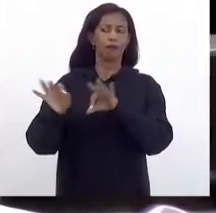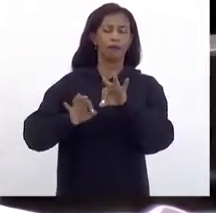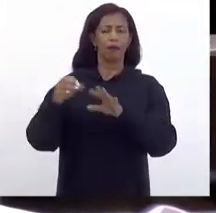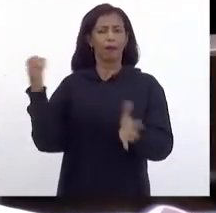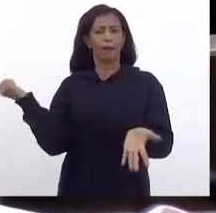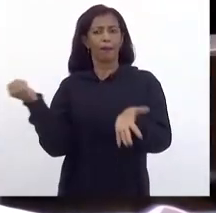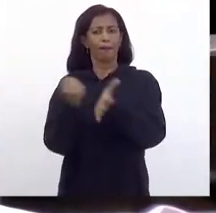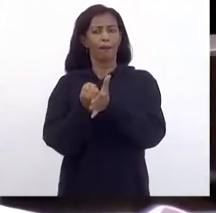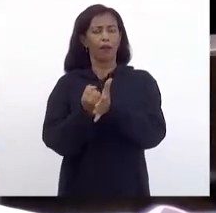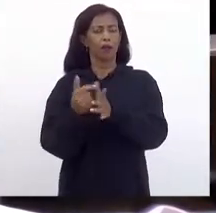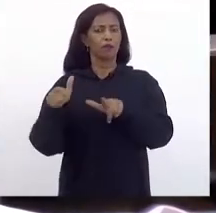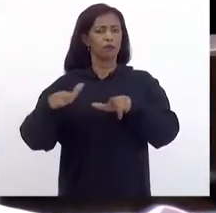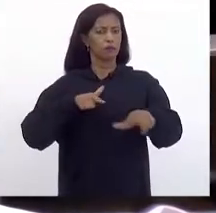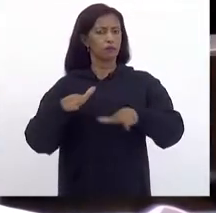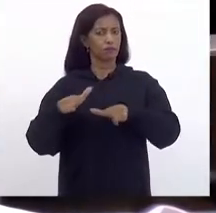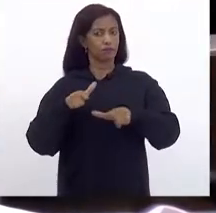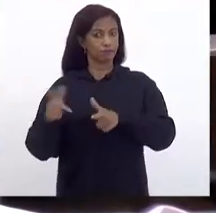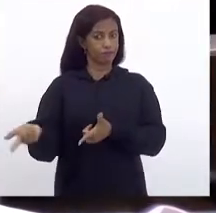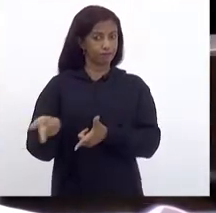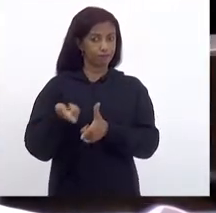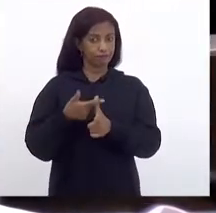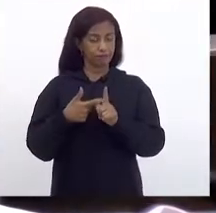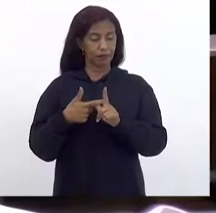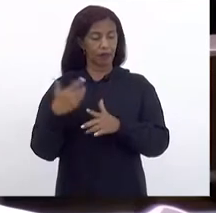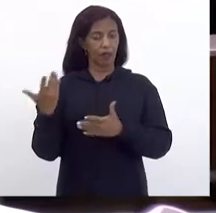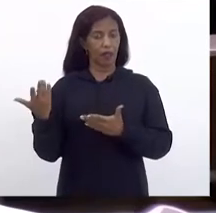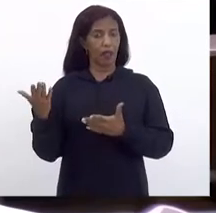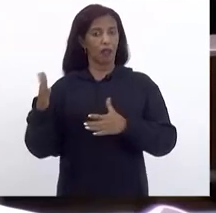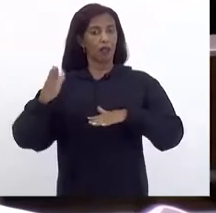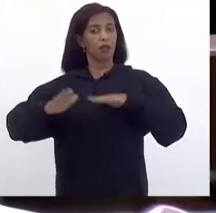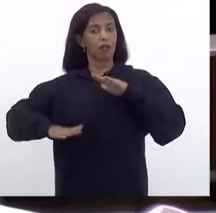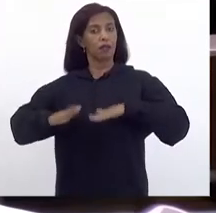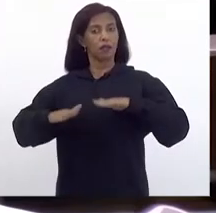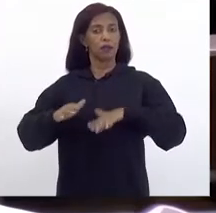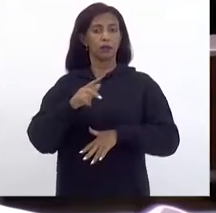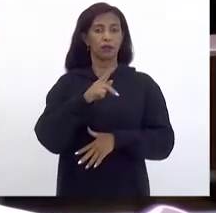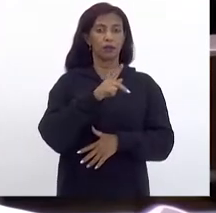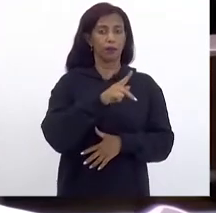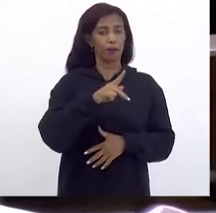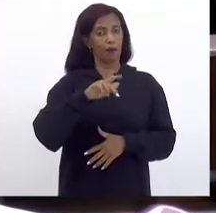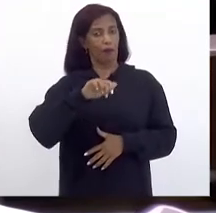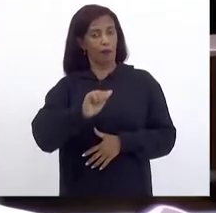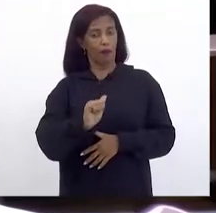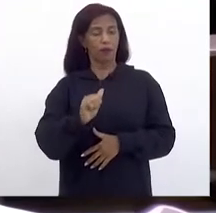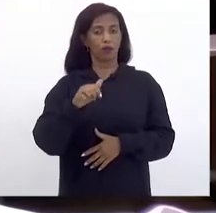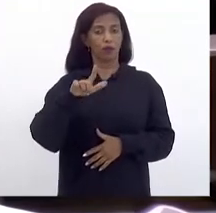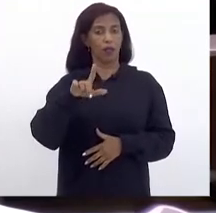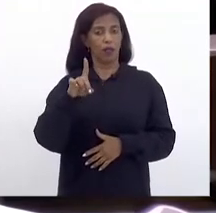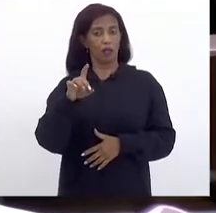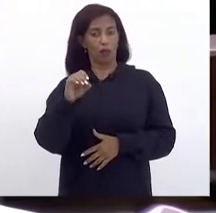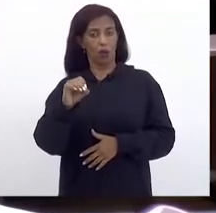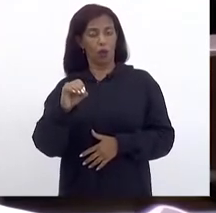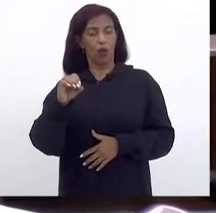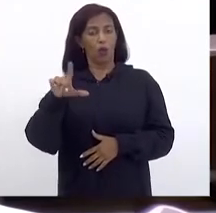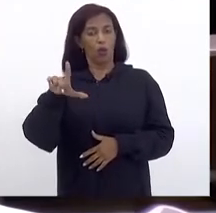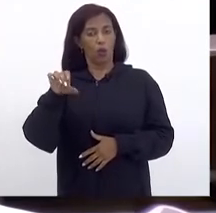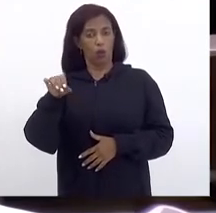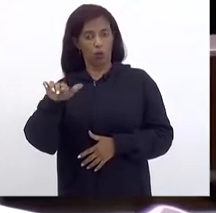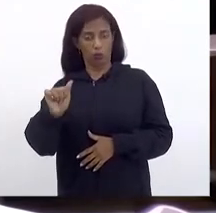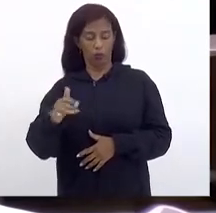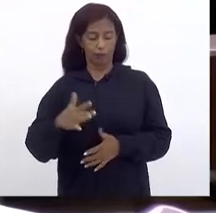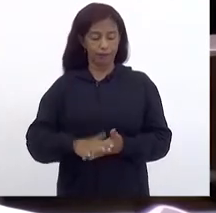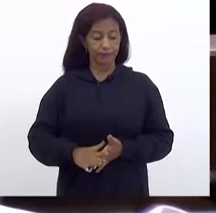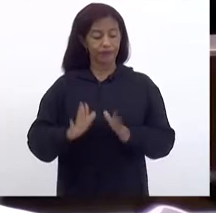impacto Do serviço Na dívida Tanto nos PPAs Nas Edeolos Nas LOAS E aí Já que a gente